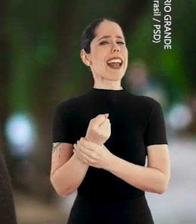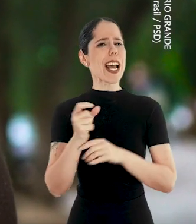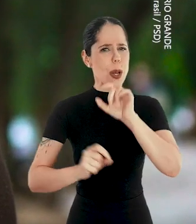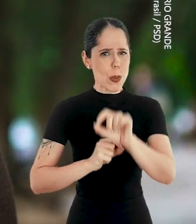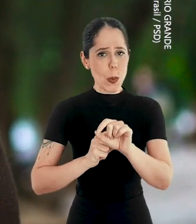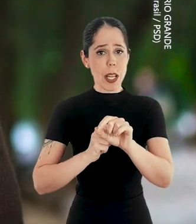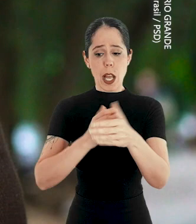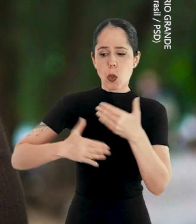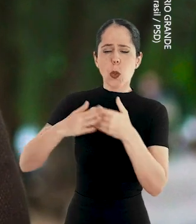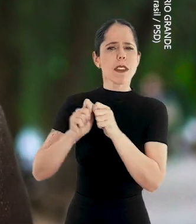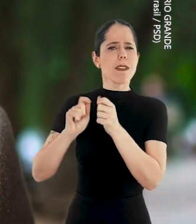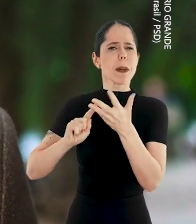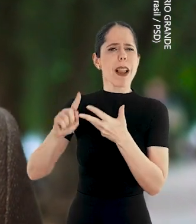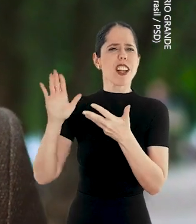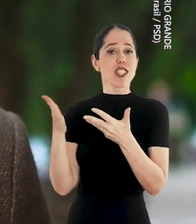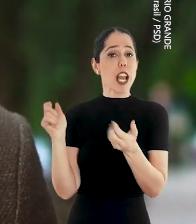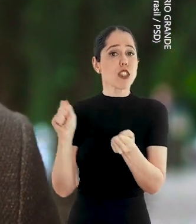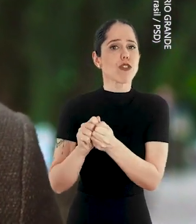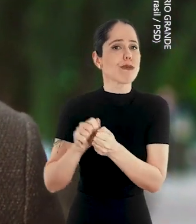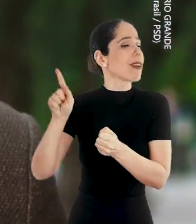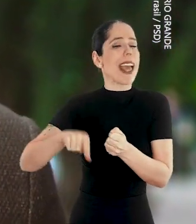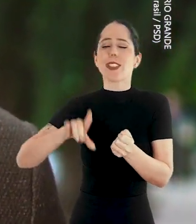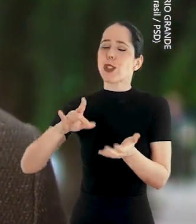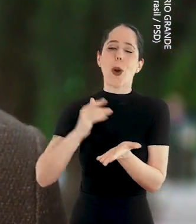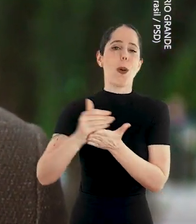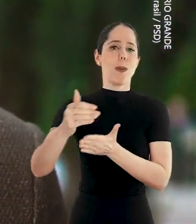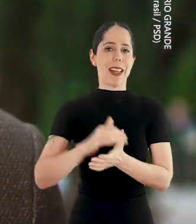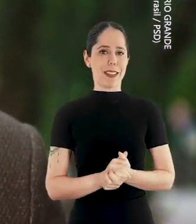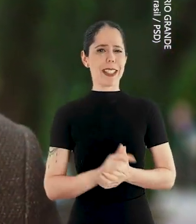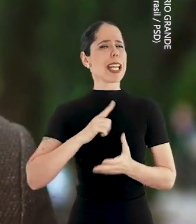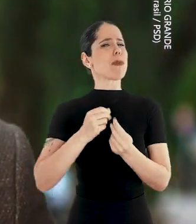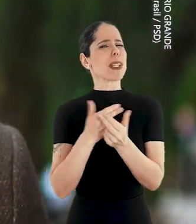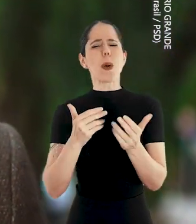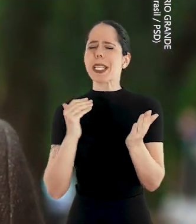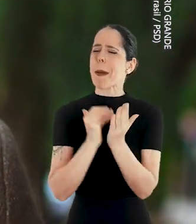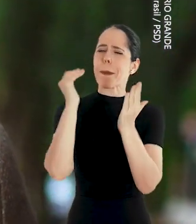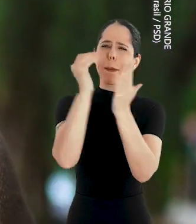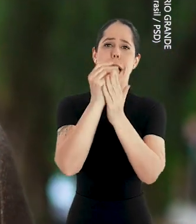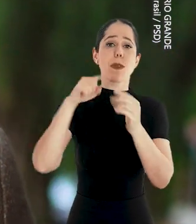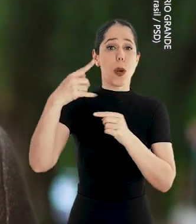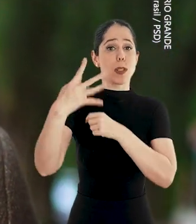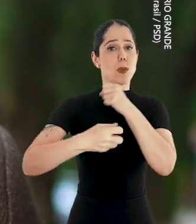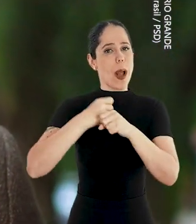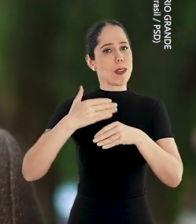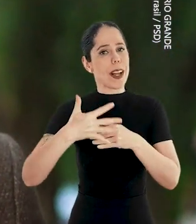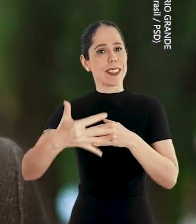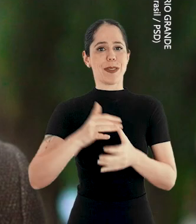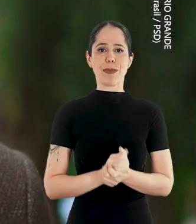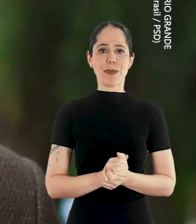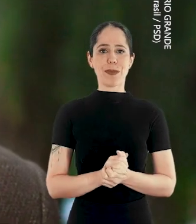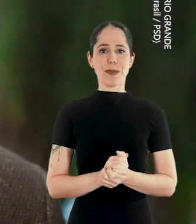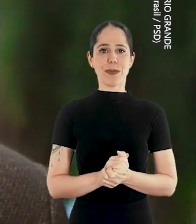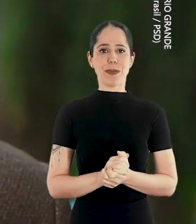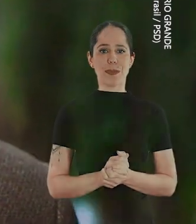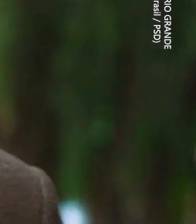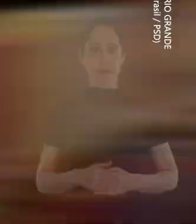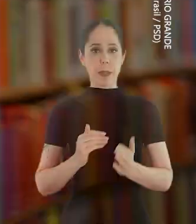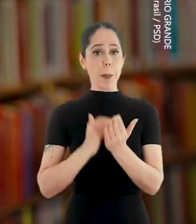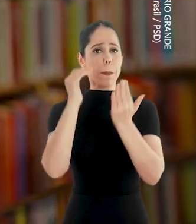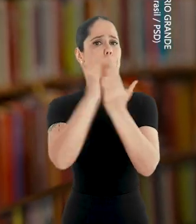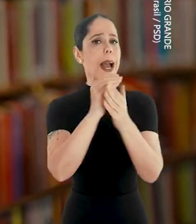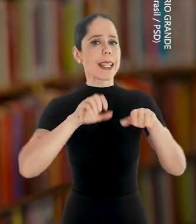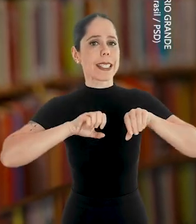Eu garanto a você que tudo o que nós fizemos juntos é só o começo. Vem muito mais nos próximos quatro anos.